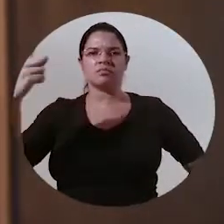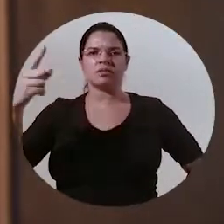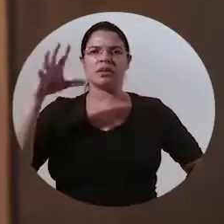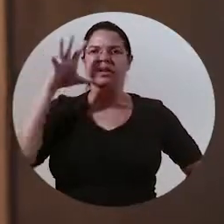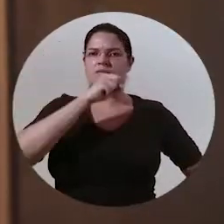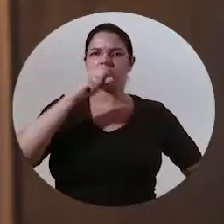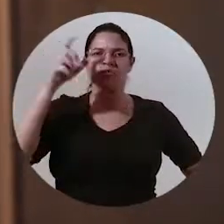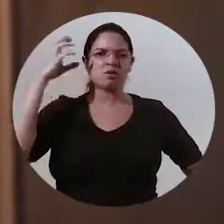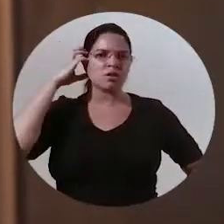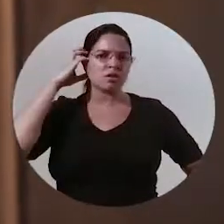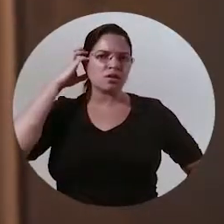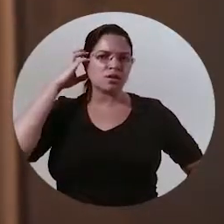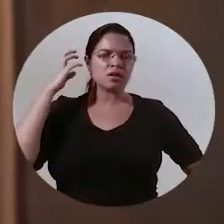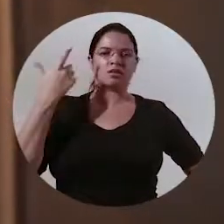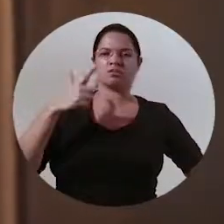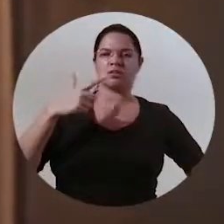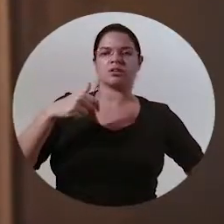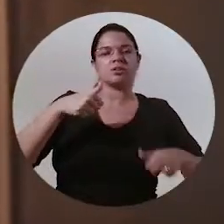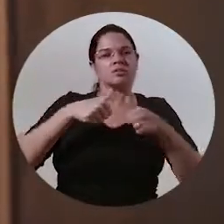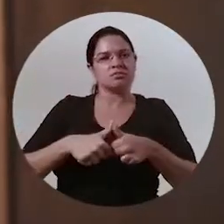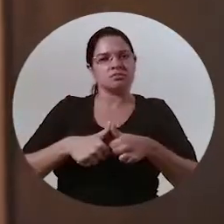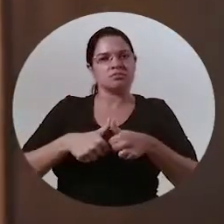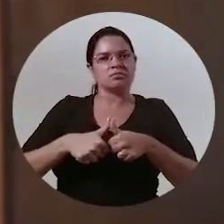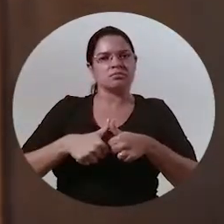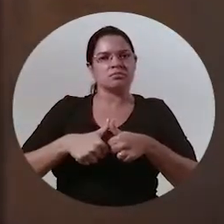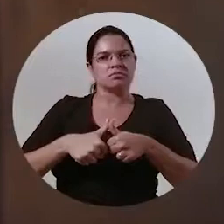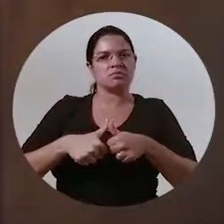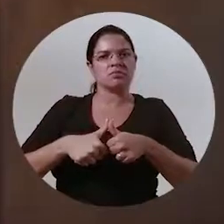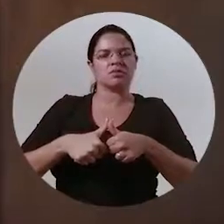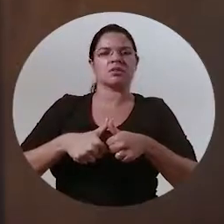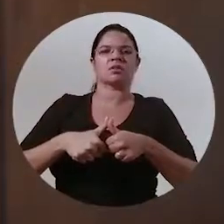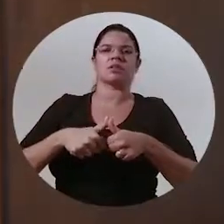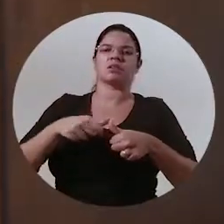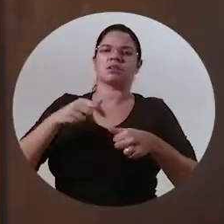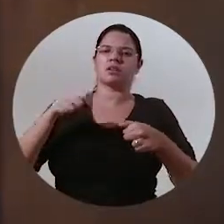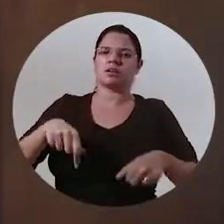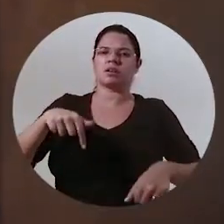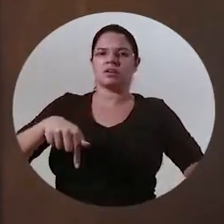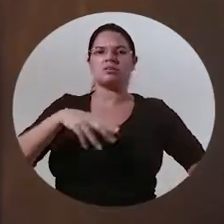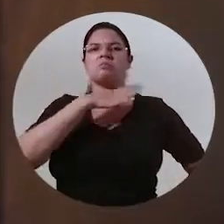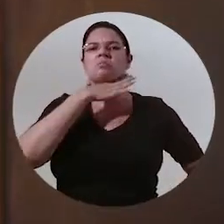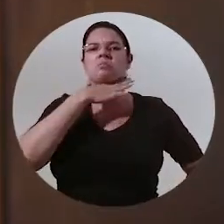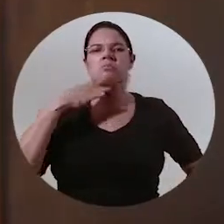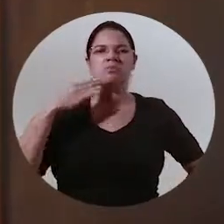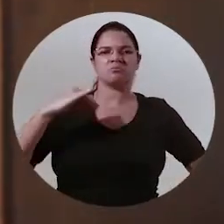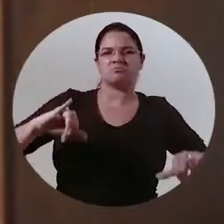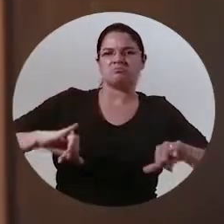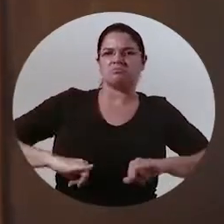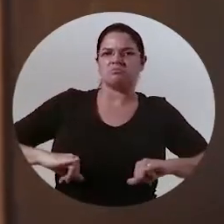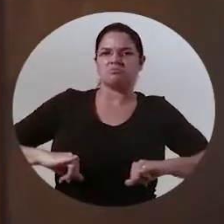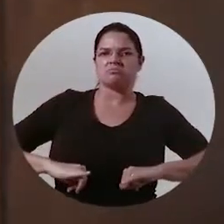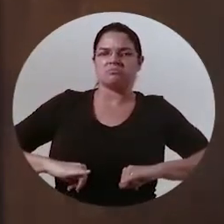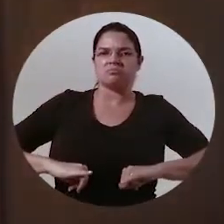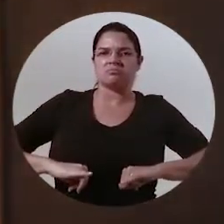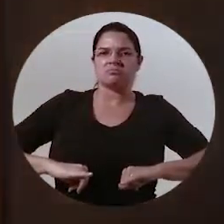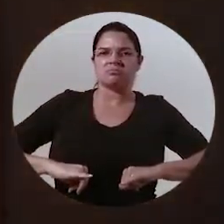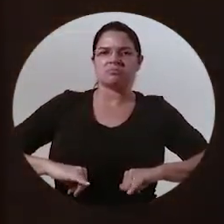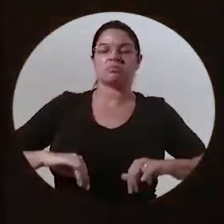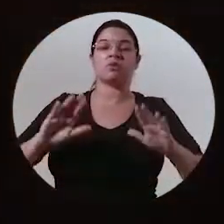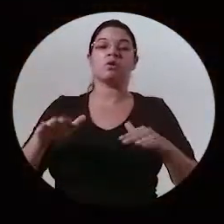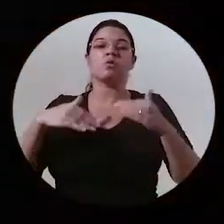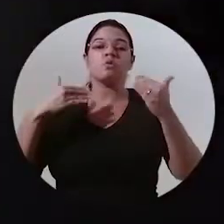rápido lá em Cuiabá mas se não tem rápido é esse tem hora que morra a bimba coitado